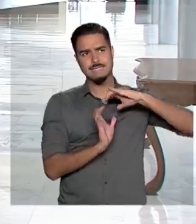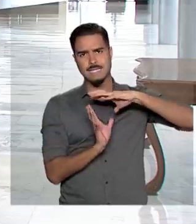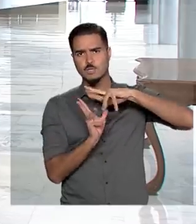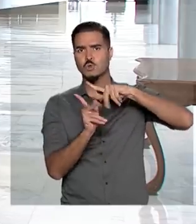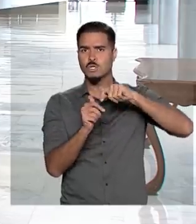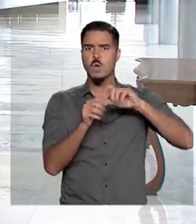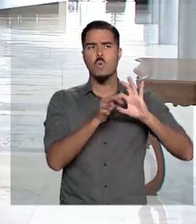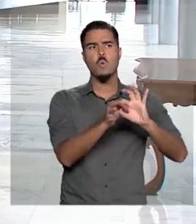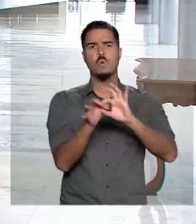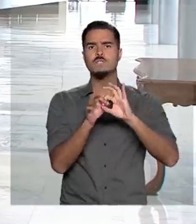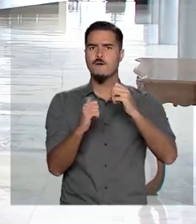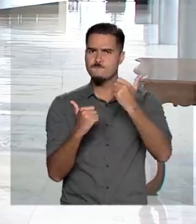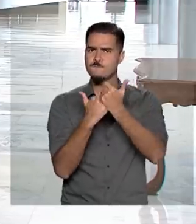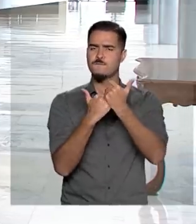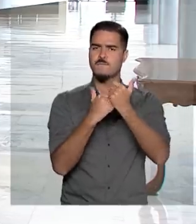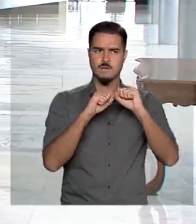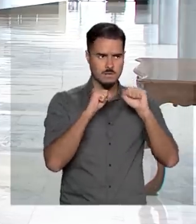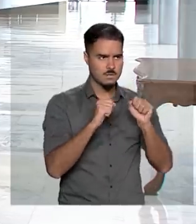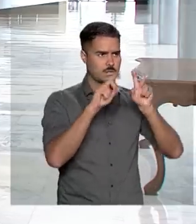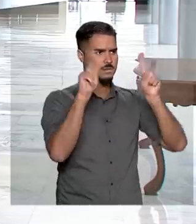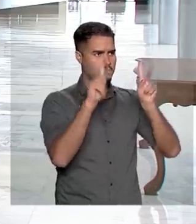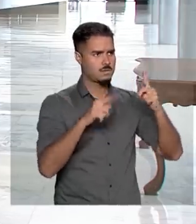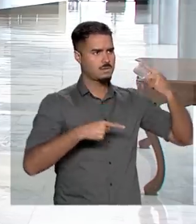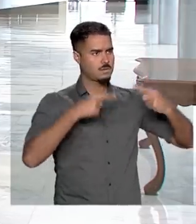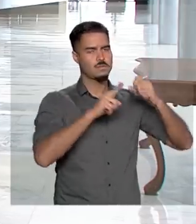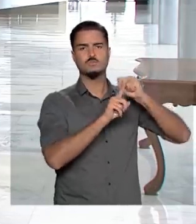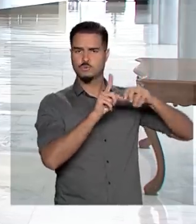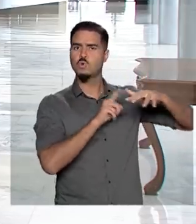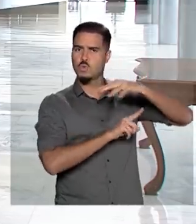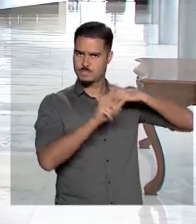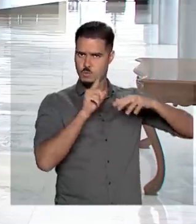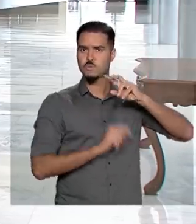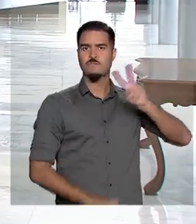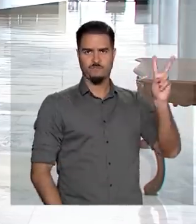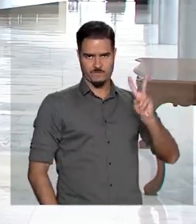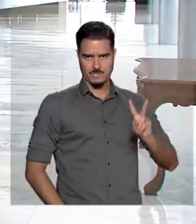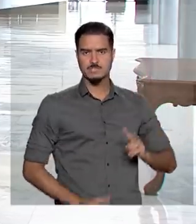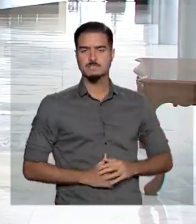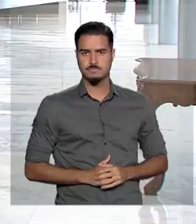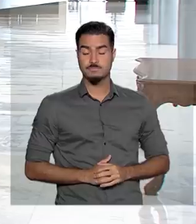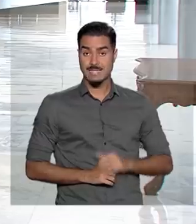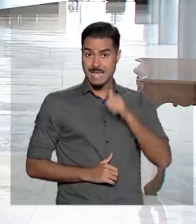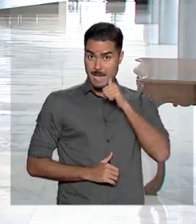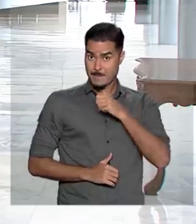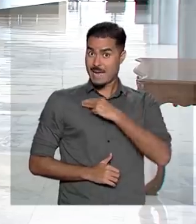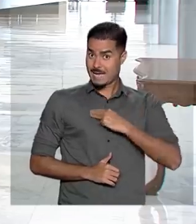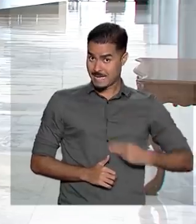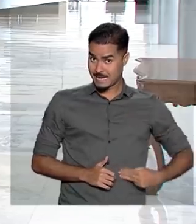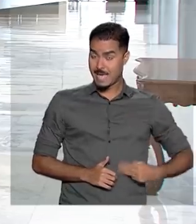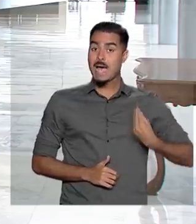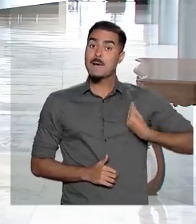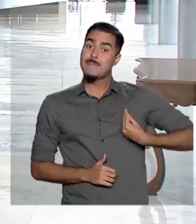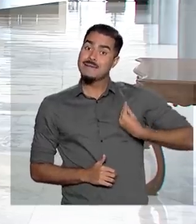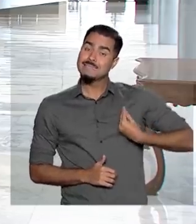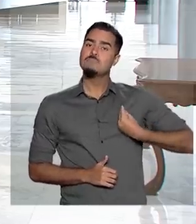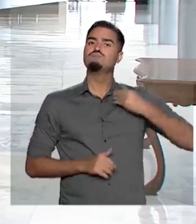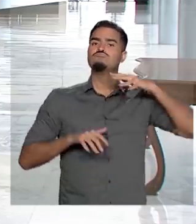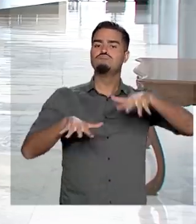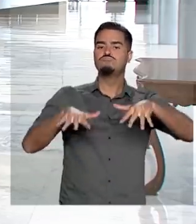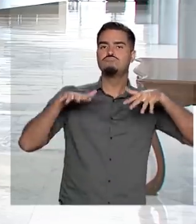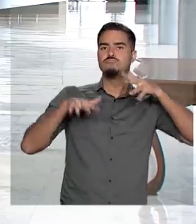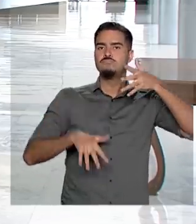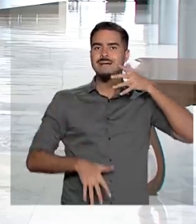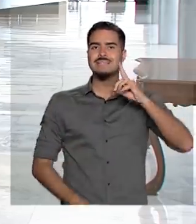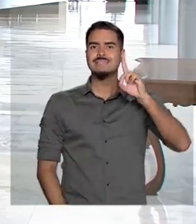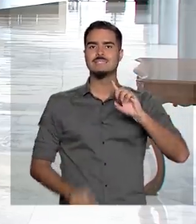para restabelecer a pacificação política e social na Venezuela. A ministra participa da sessão dos direitos